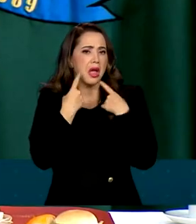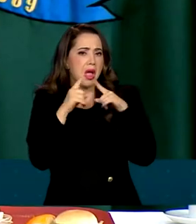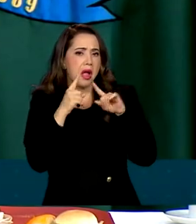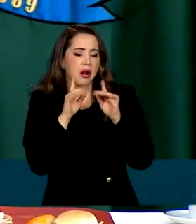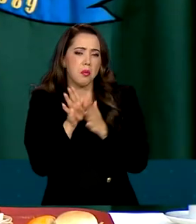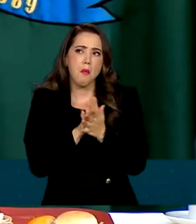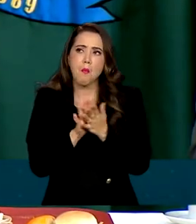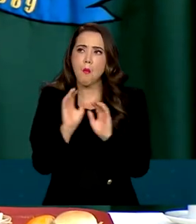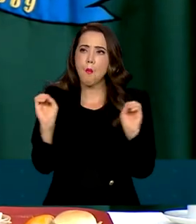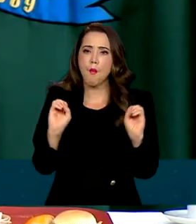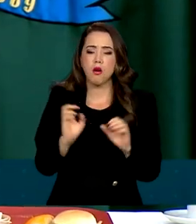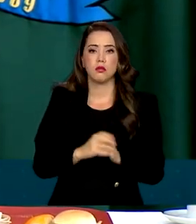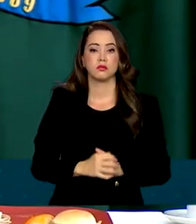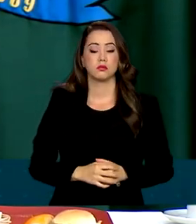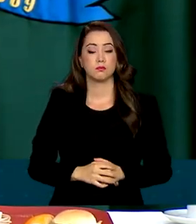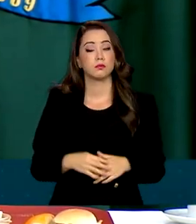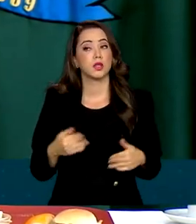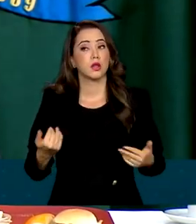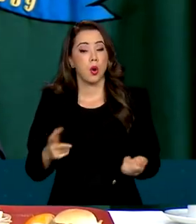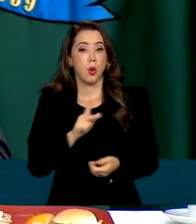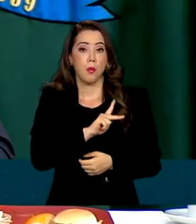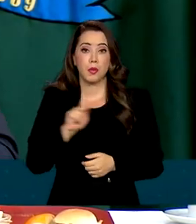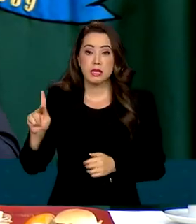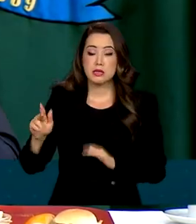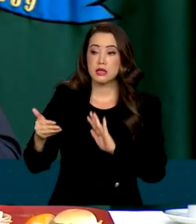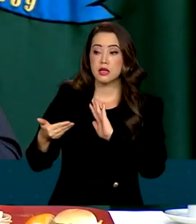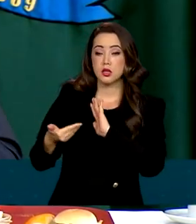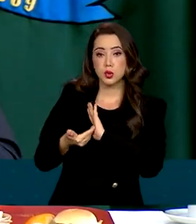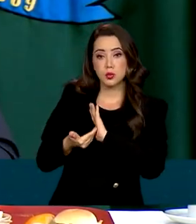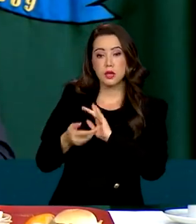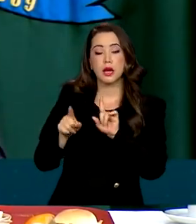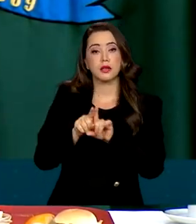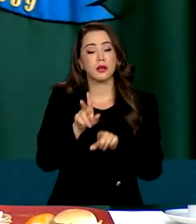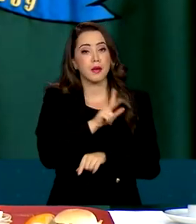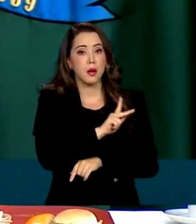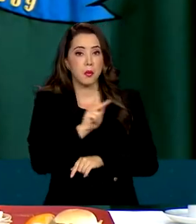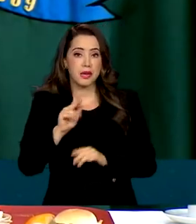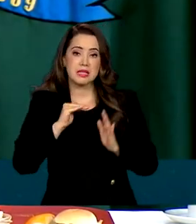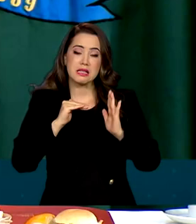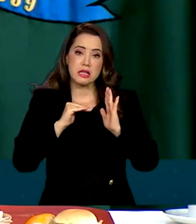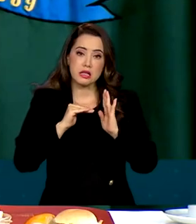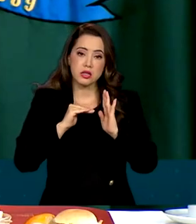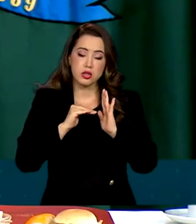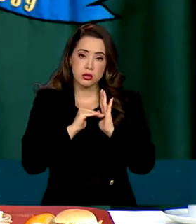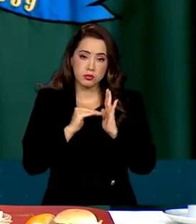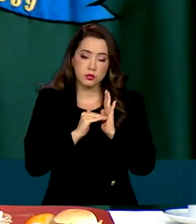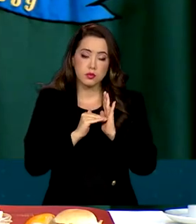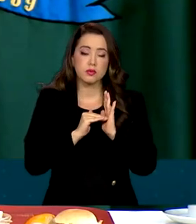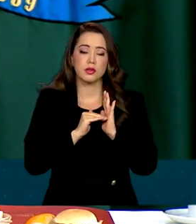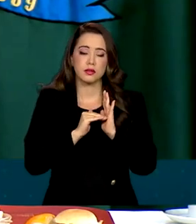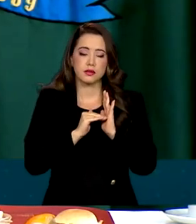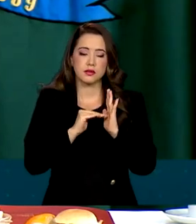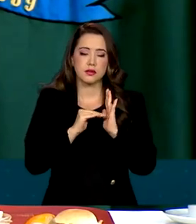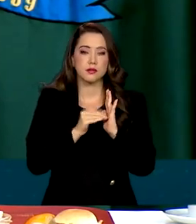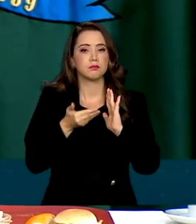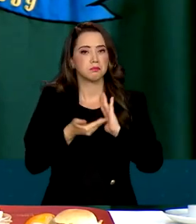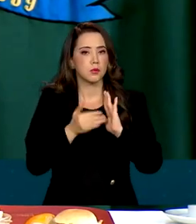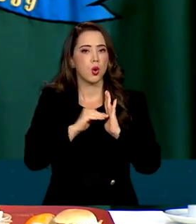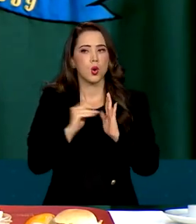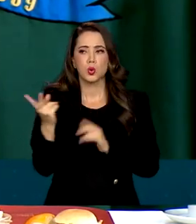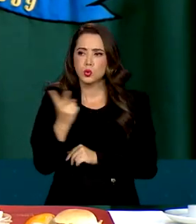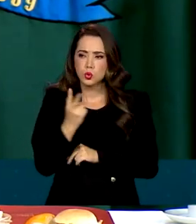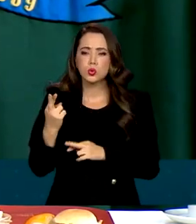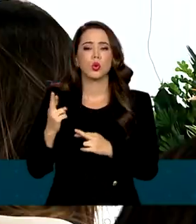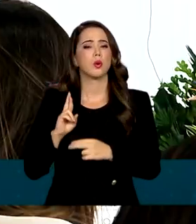Tanto o presidente do Senado como o presidente da Câmara têm tido um comportamento de muita defesa e de muito respeito na